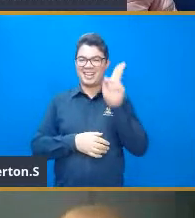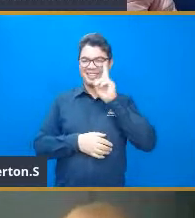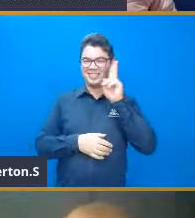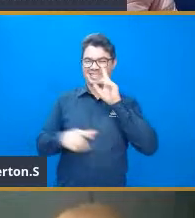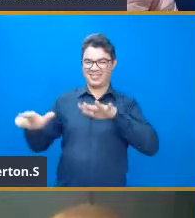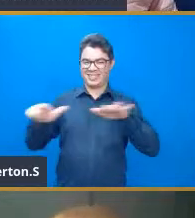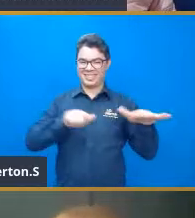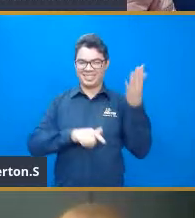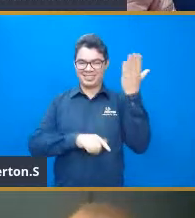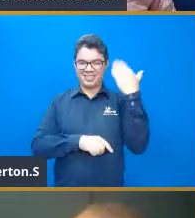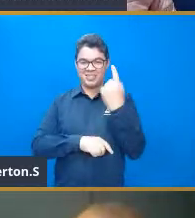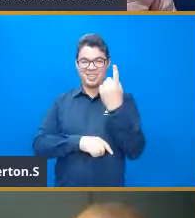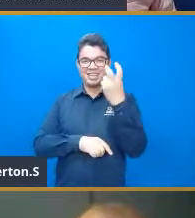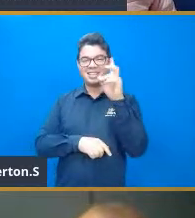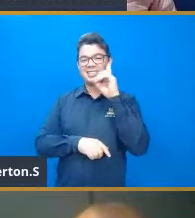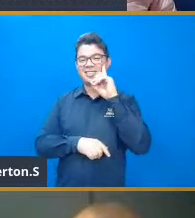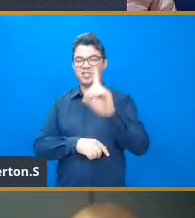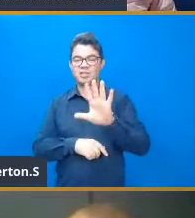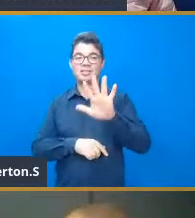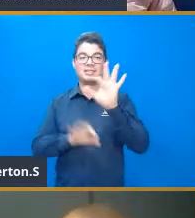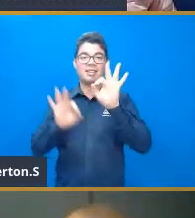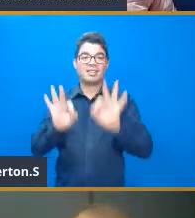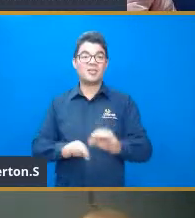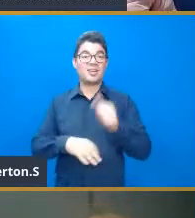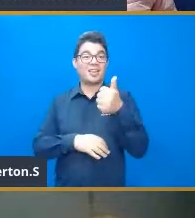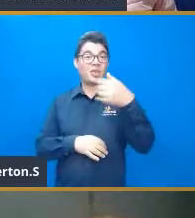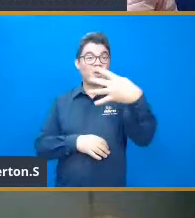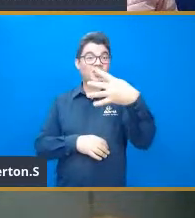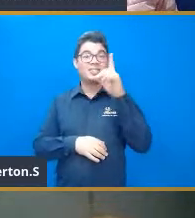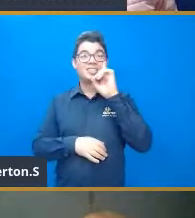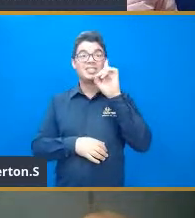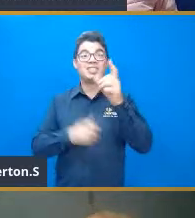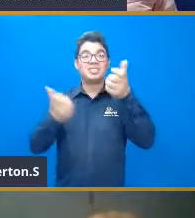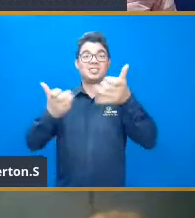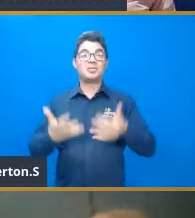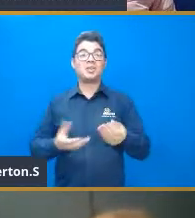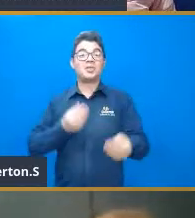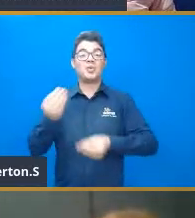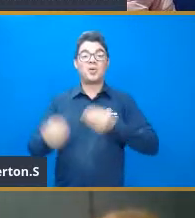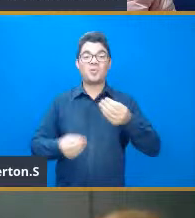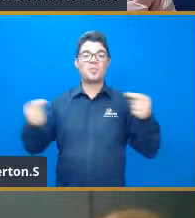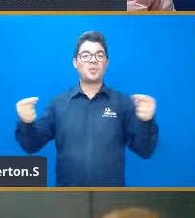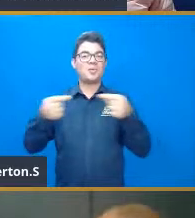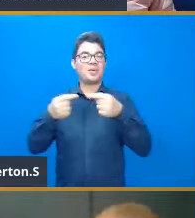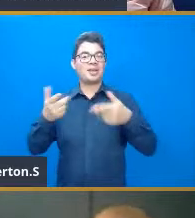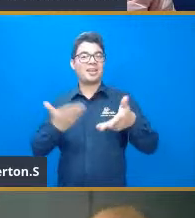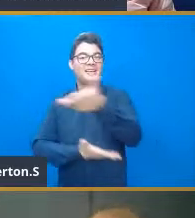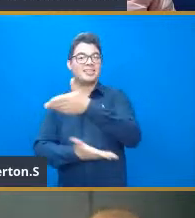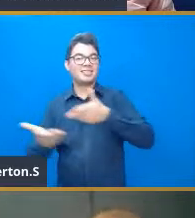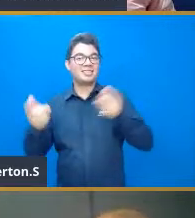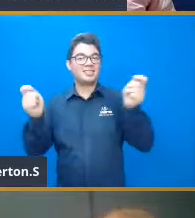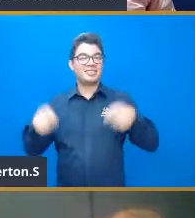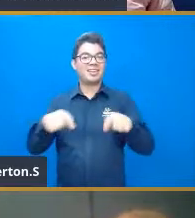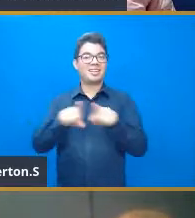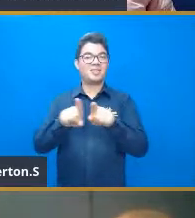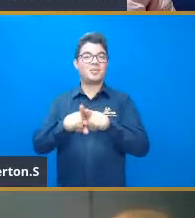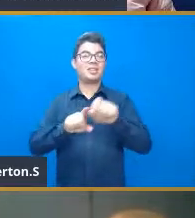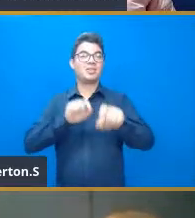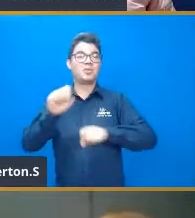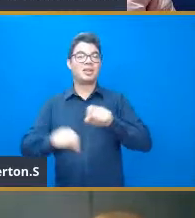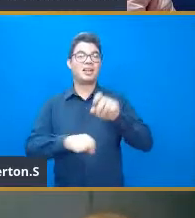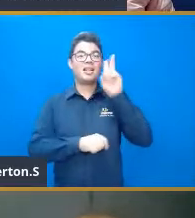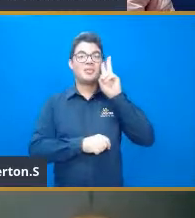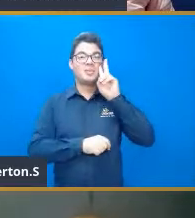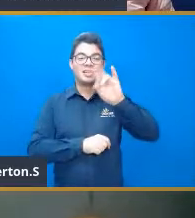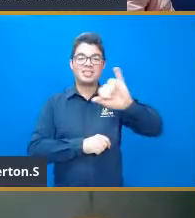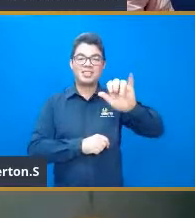a 15 dias atrás, 14, para ser mais exato, nós estávamos falando ali a respeito das aplicações e aí a Jane falou assim, olha,